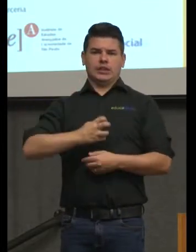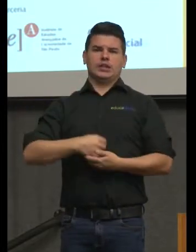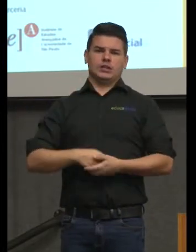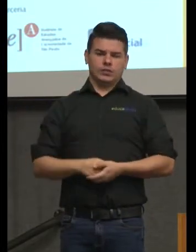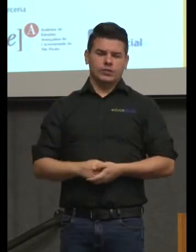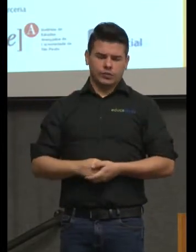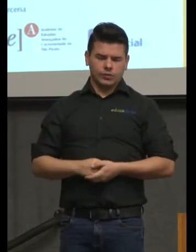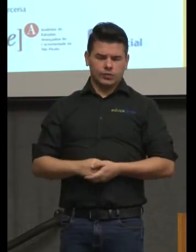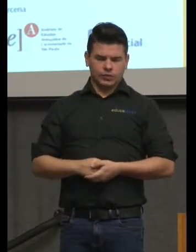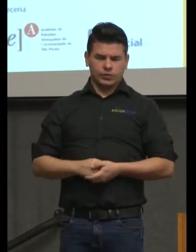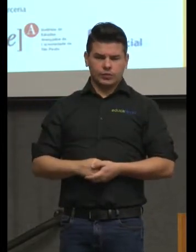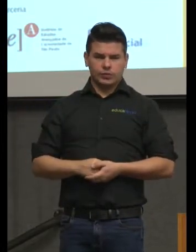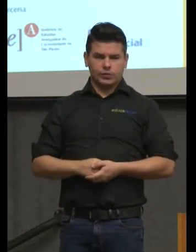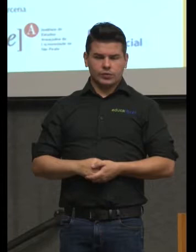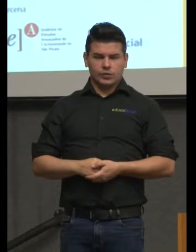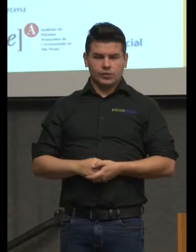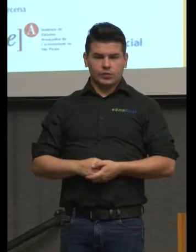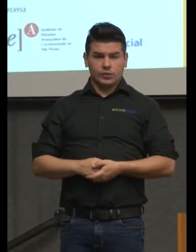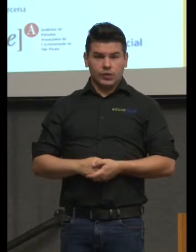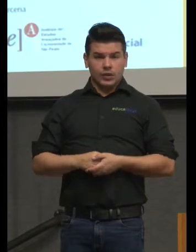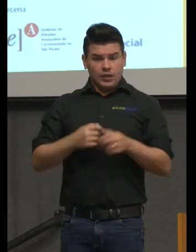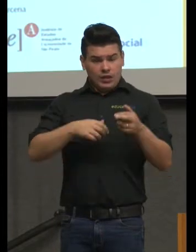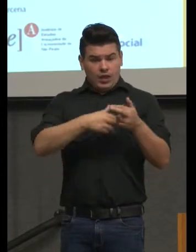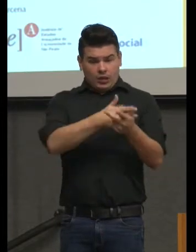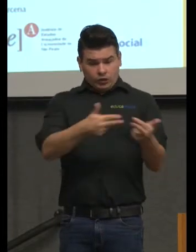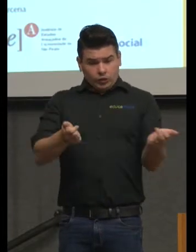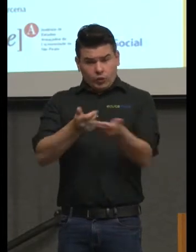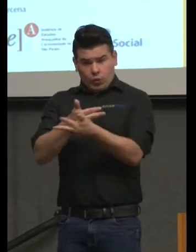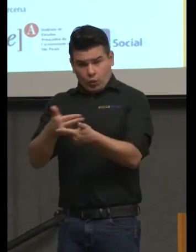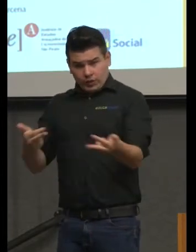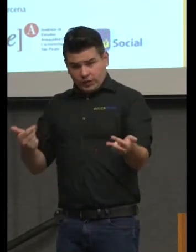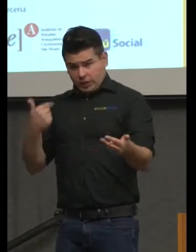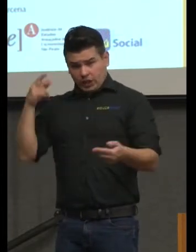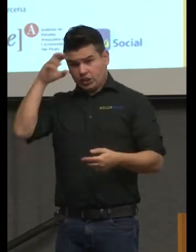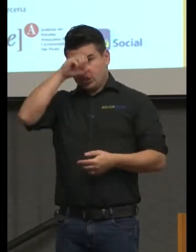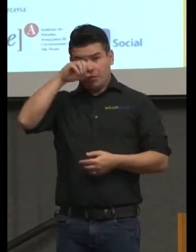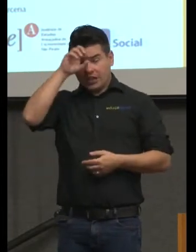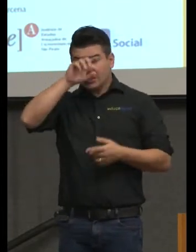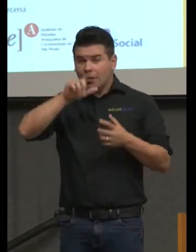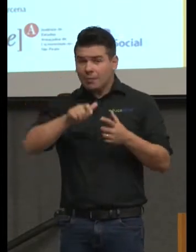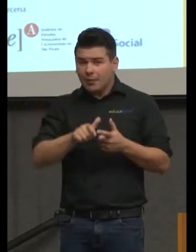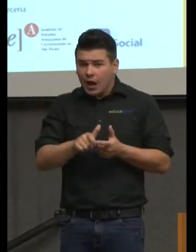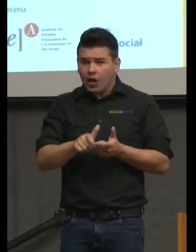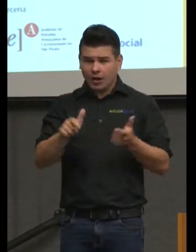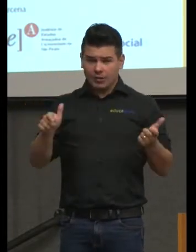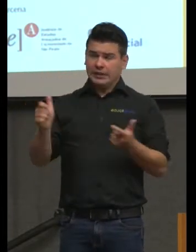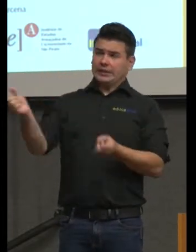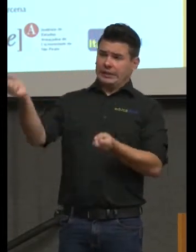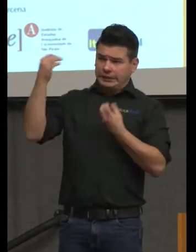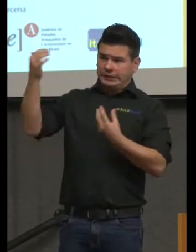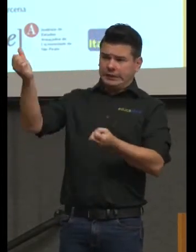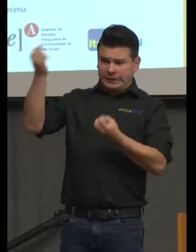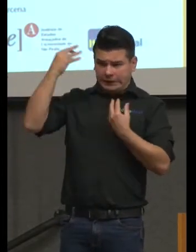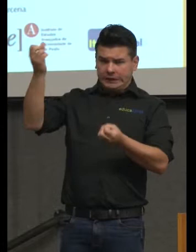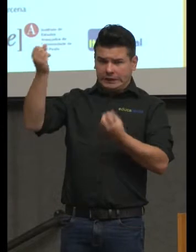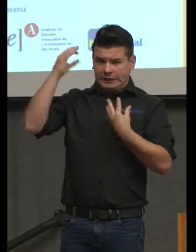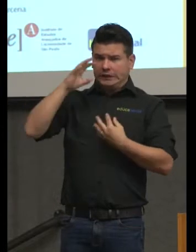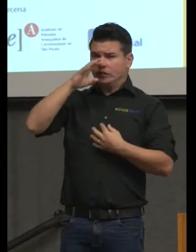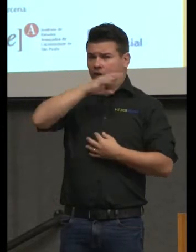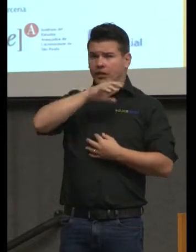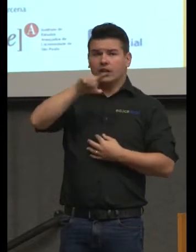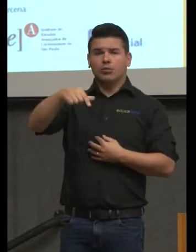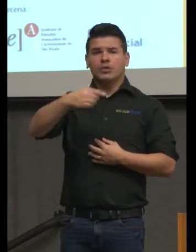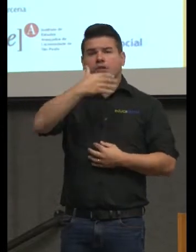A maior parte das coisas que a gente aprende, nos forçam a aprender, a gente esquece depois